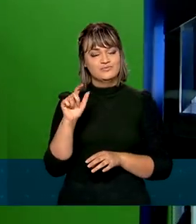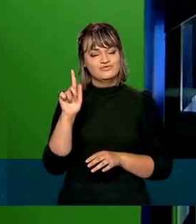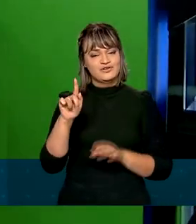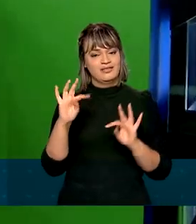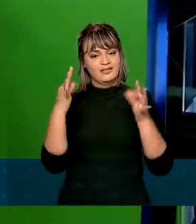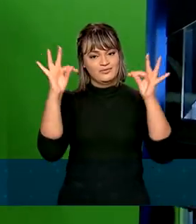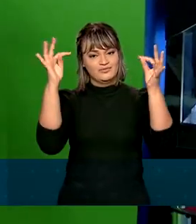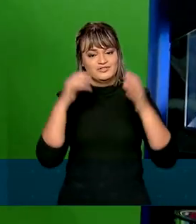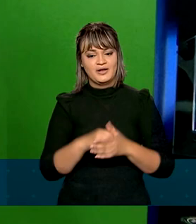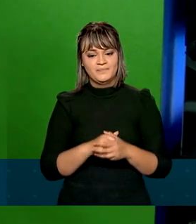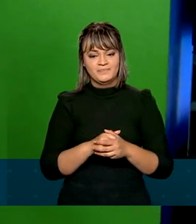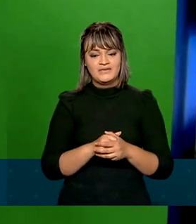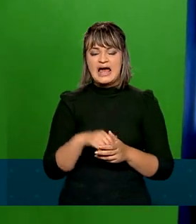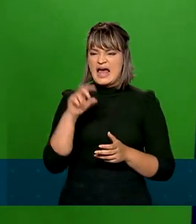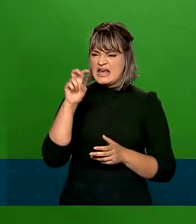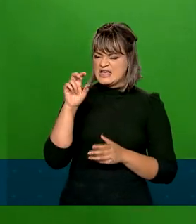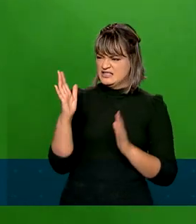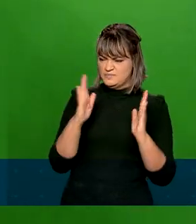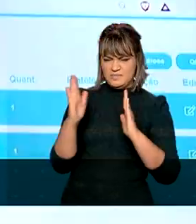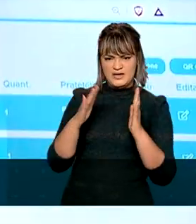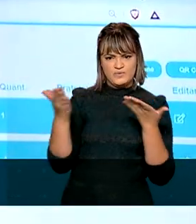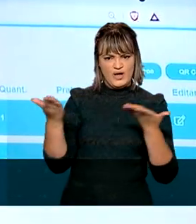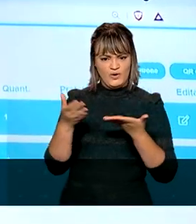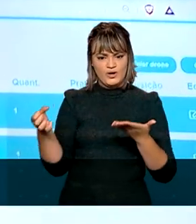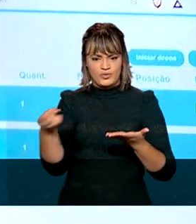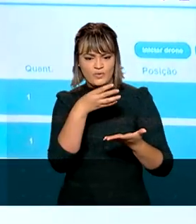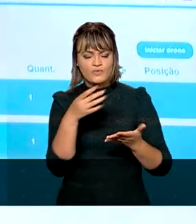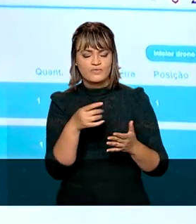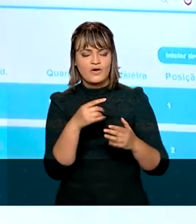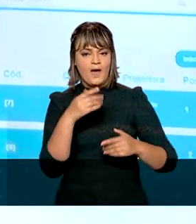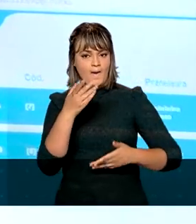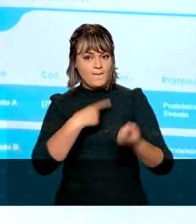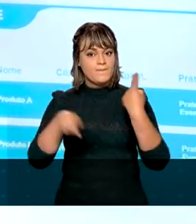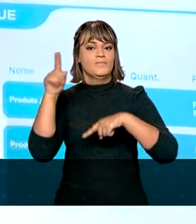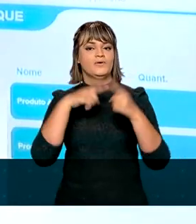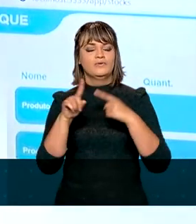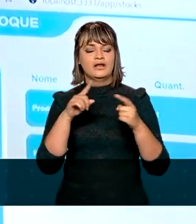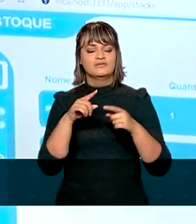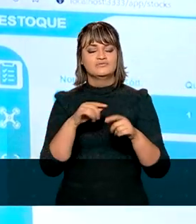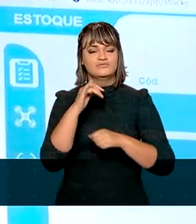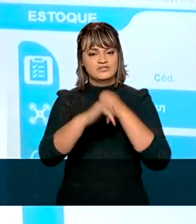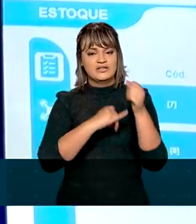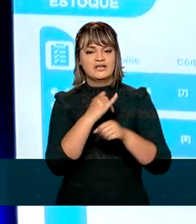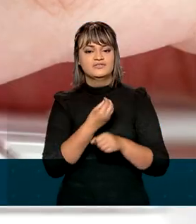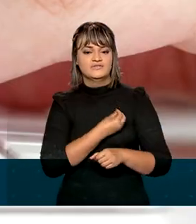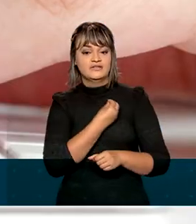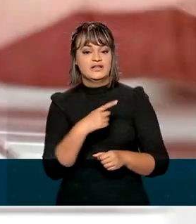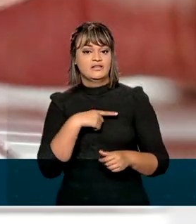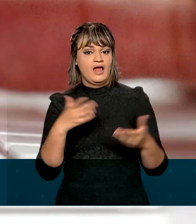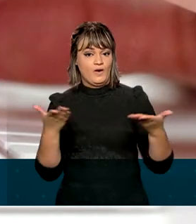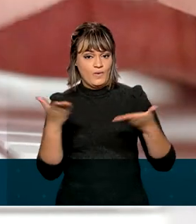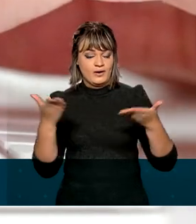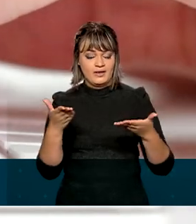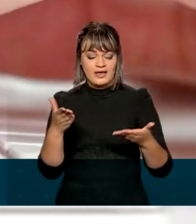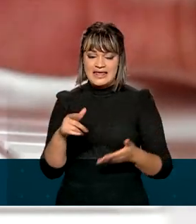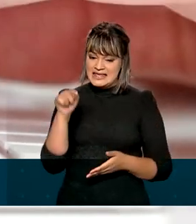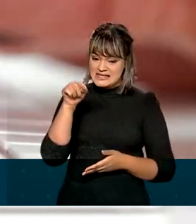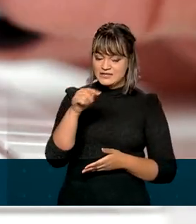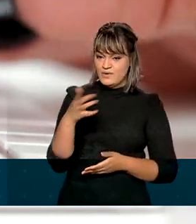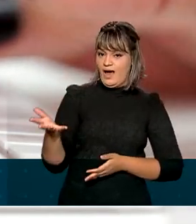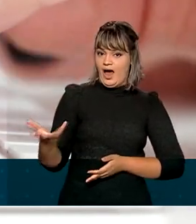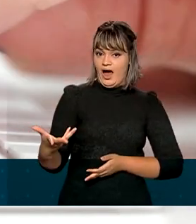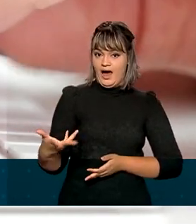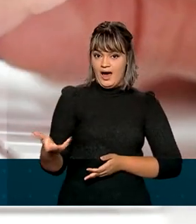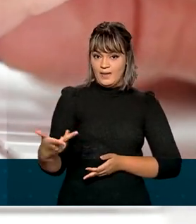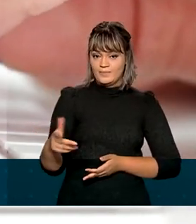quinta geração das redes móveis é um avanço nos atuais sistemas de conexão disponíveis. Além de ser muito mais